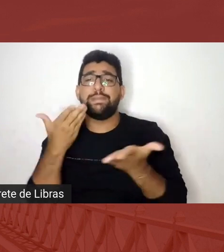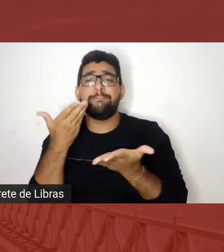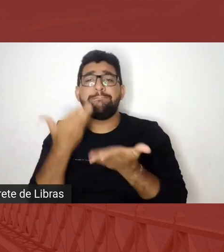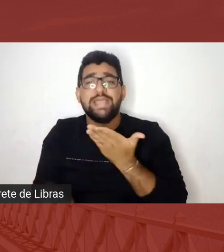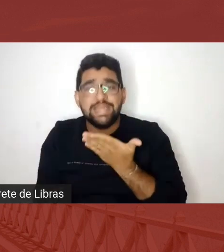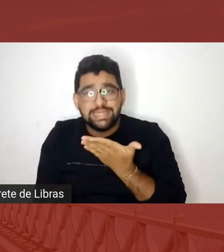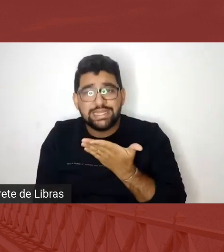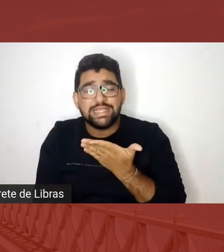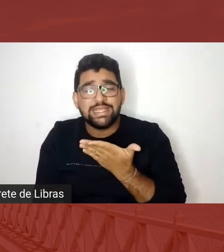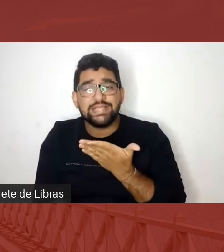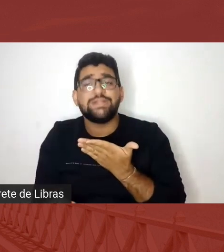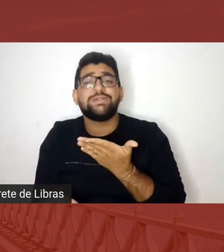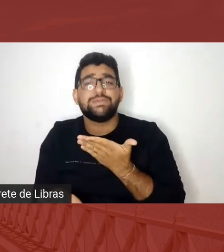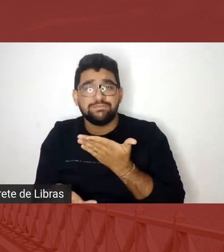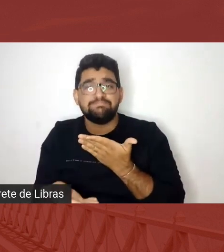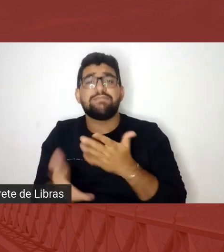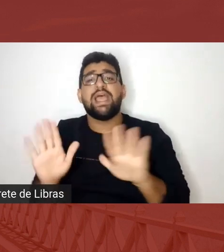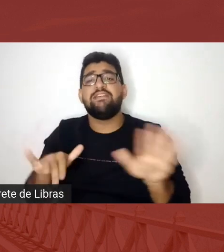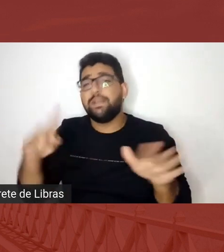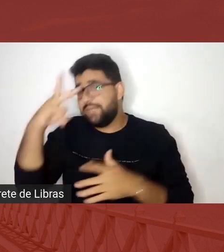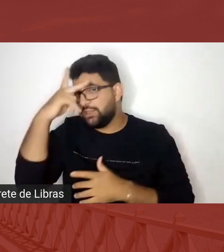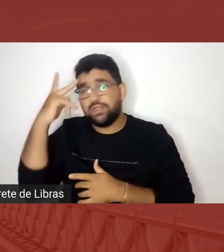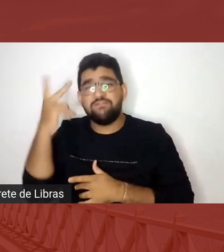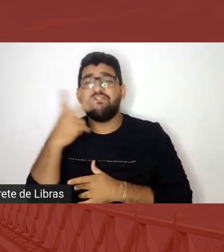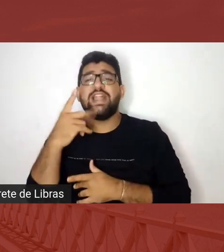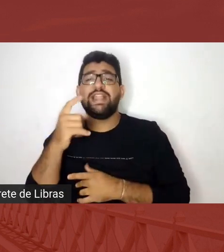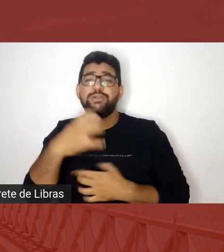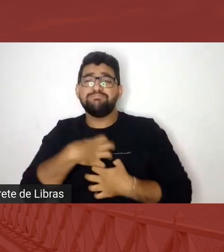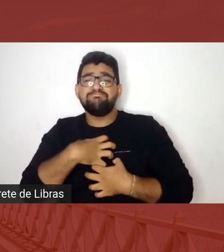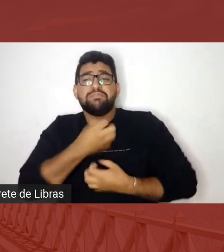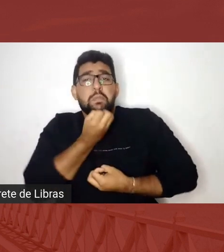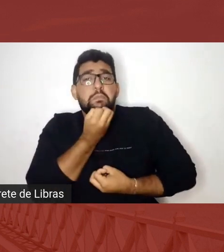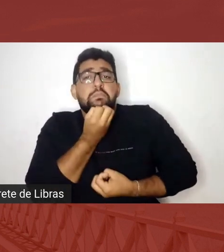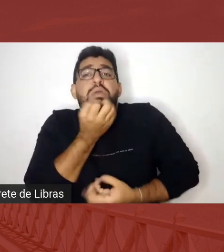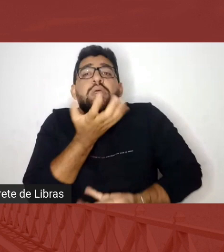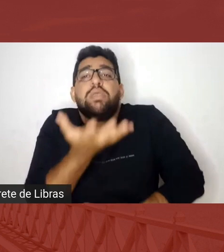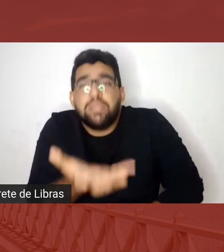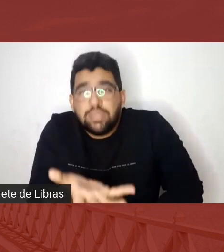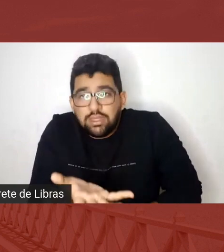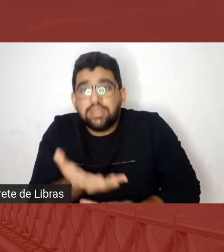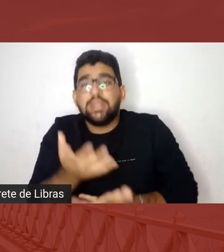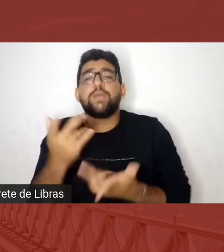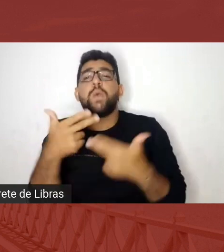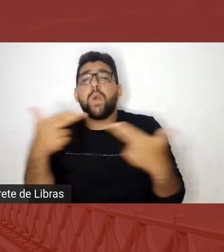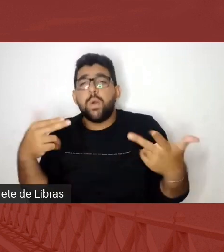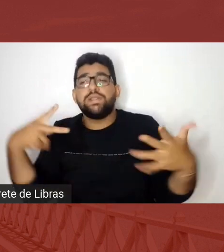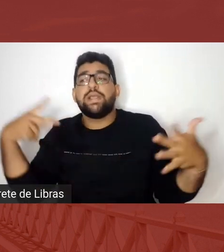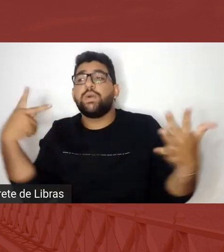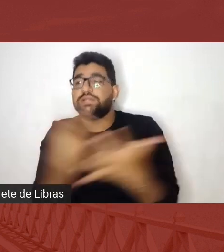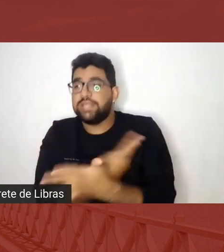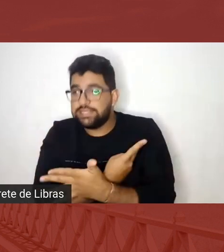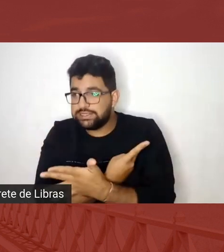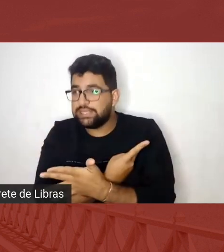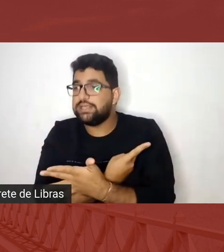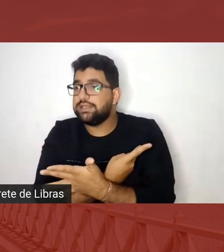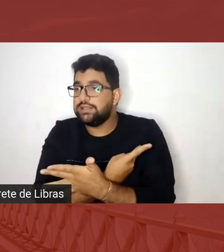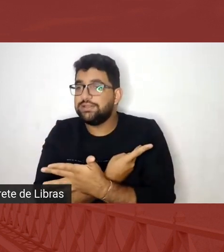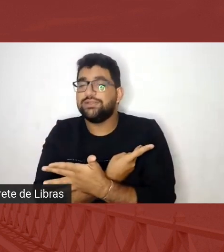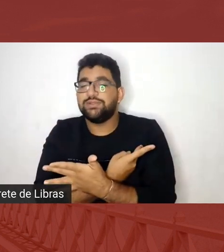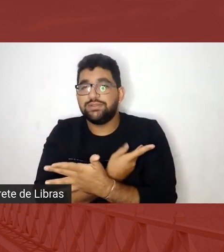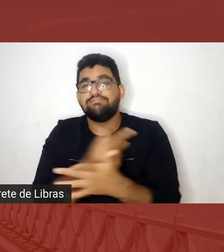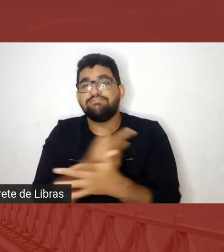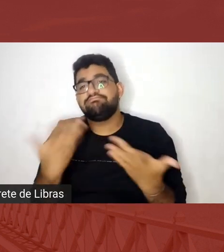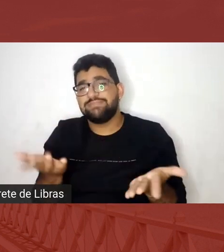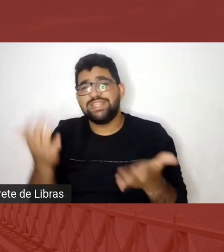comentando aí, às vezes até um desabafo por causa de algumas coisas que andam acontecendo, mas é, isso aí, obrigado pelo